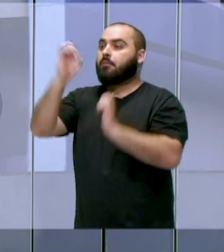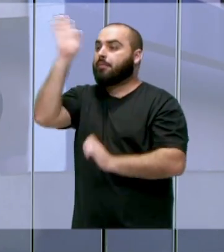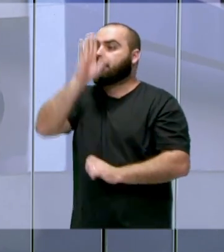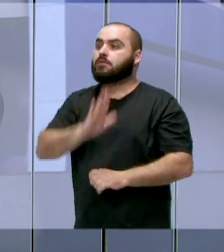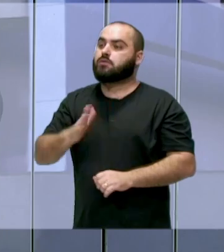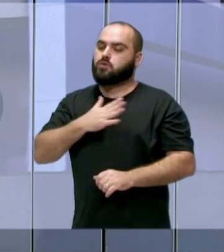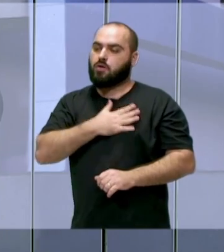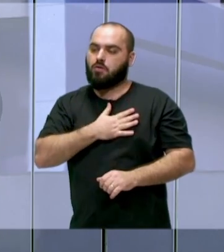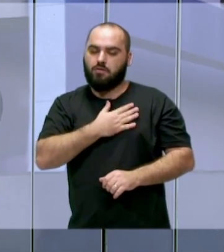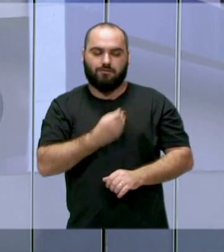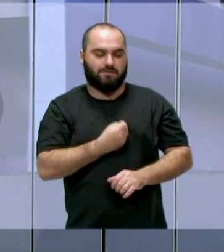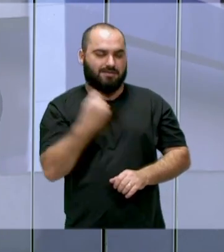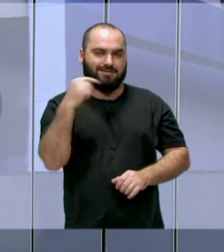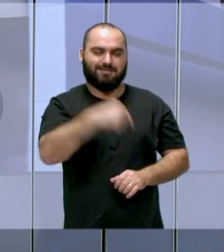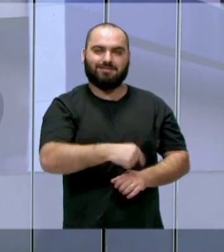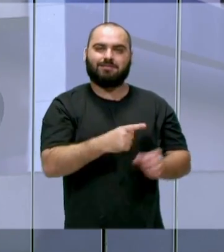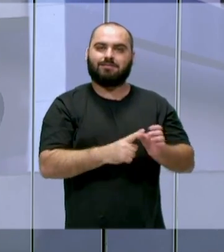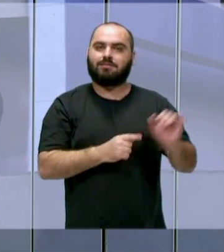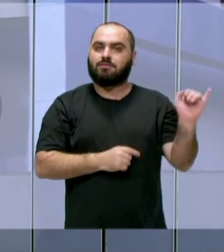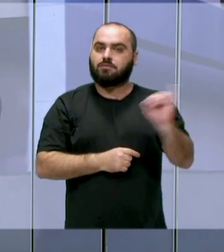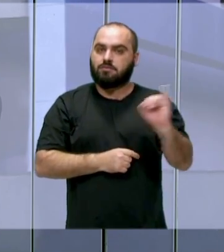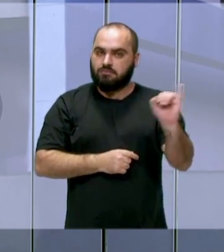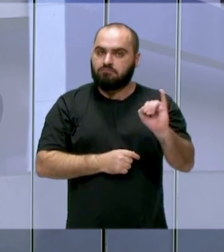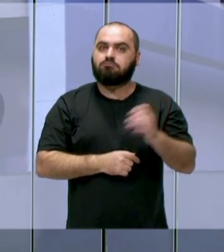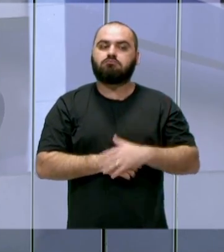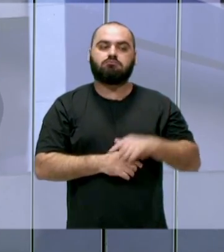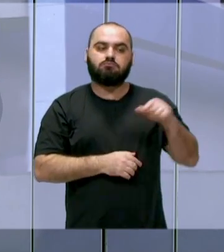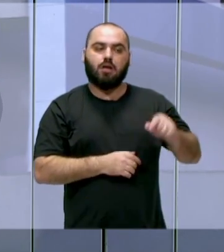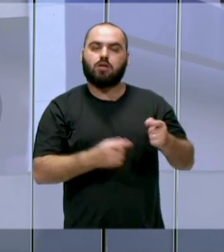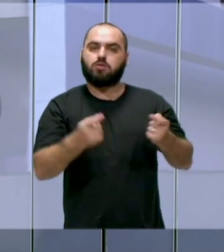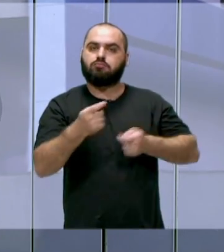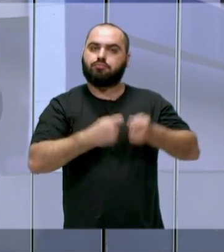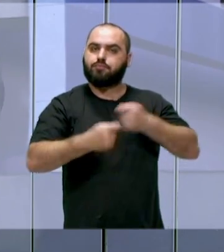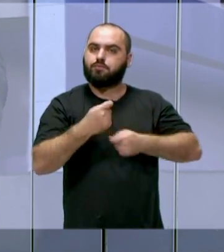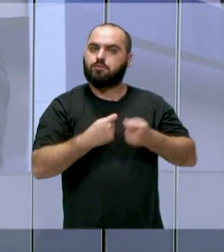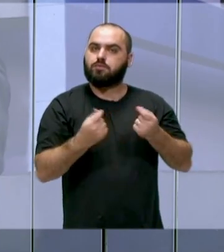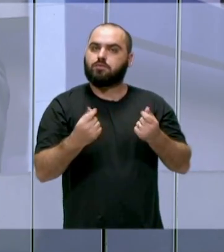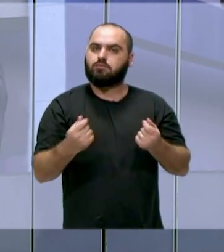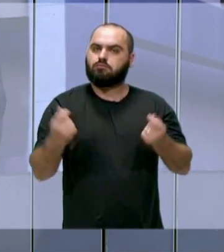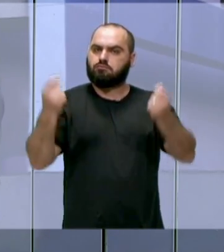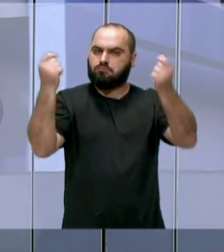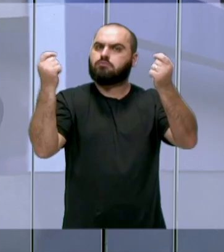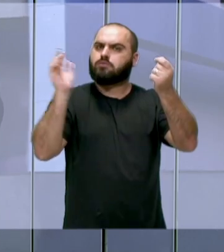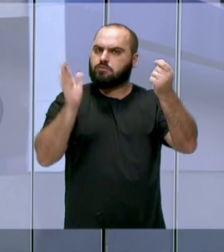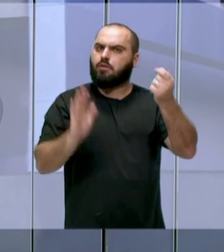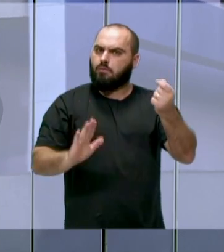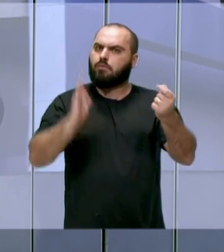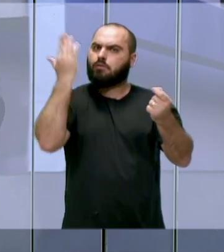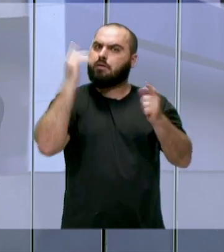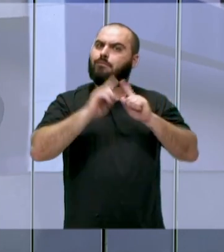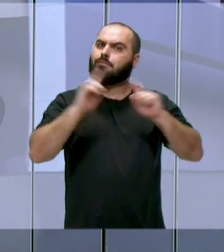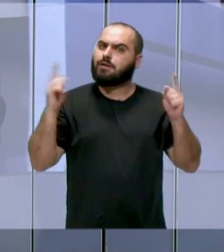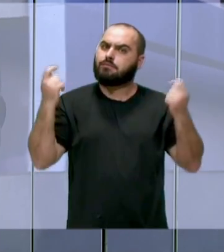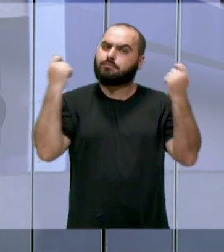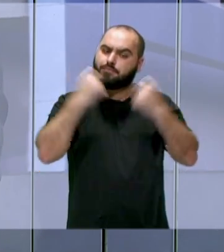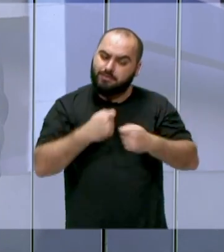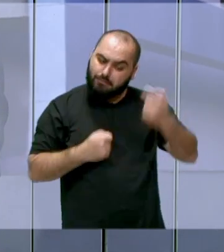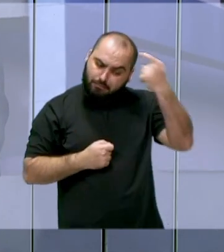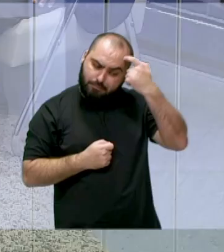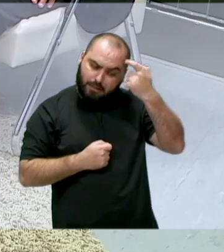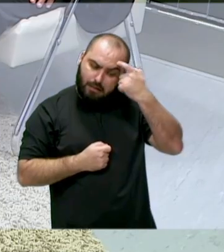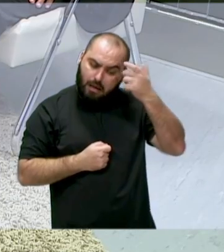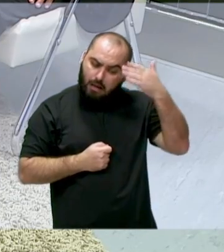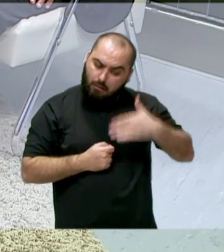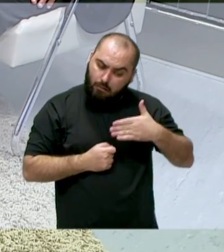E aí ganha a cidade, a gente gera emprego, fomenta a nossa economia, valoriza o nosso metro quadrado, que já está acontecendo. Mas a gente tem que pensar a curto, médio e longo prazo.